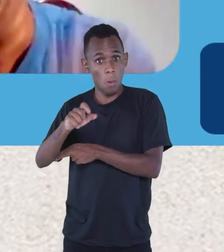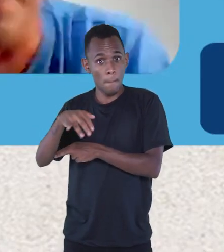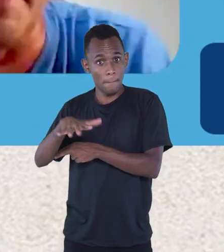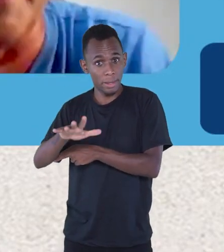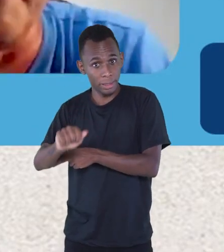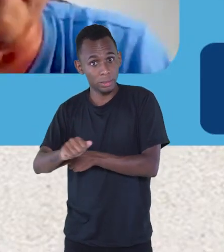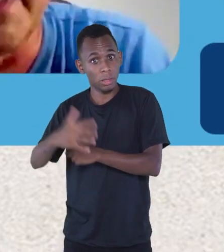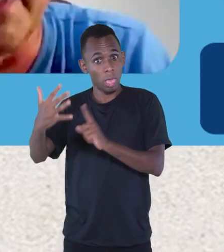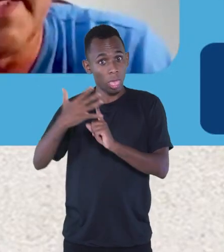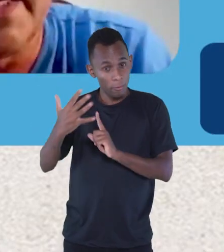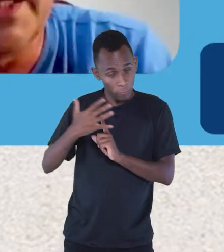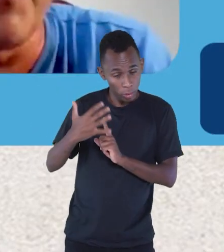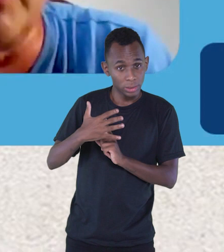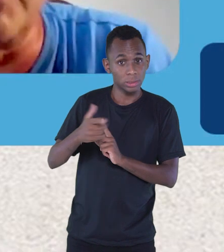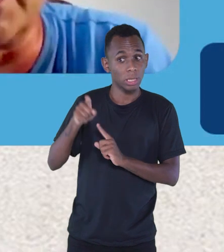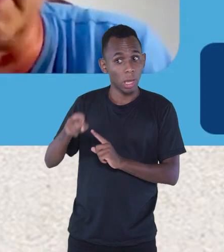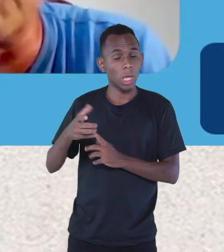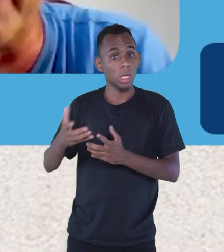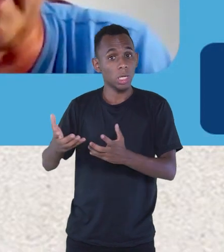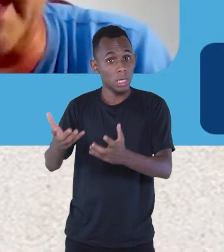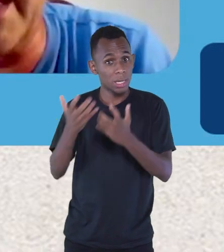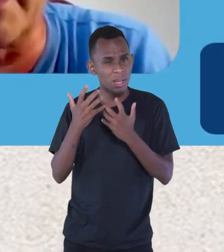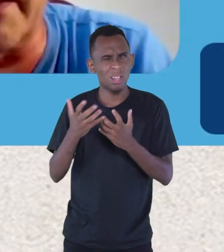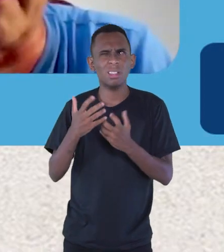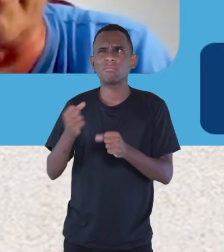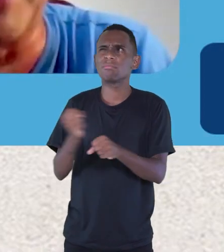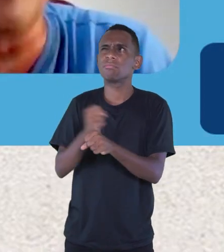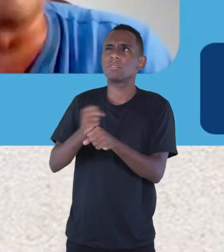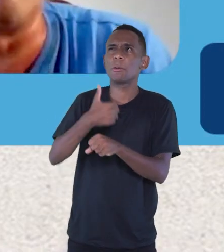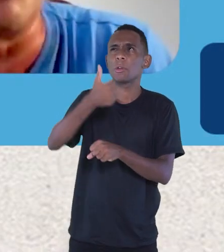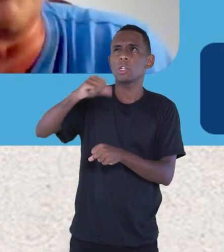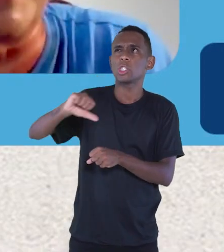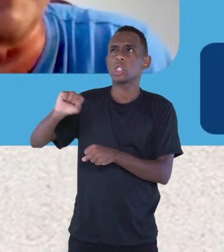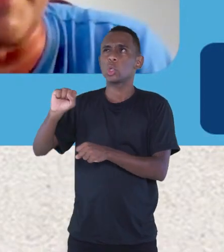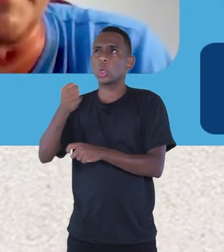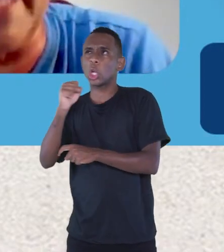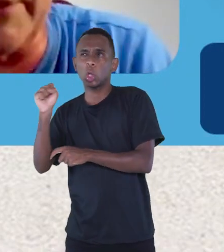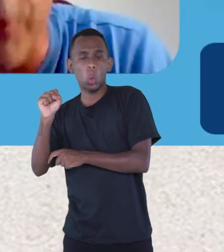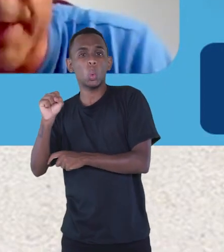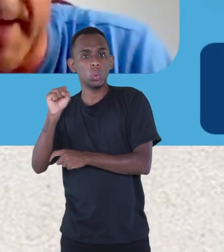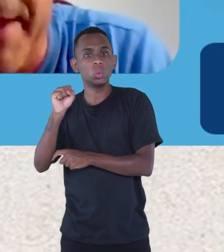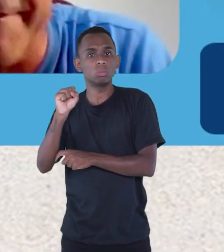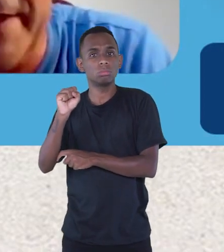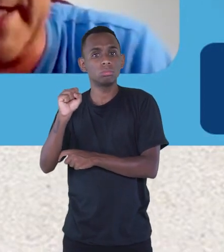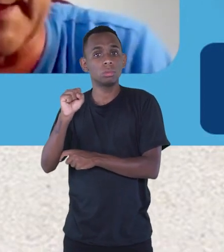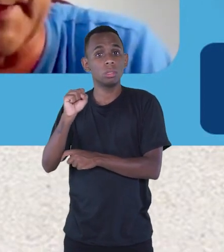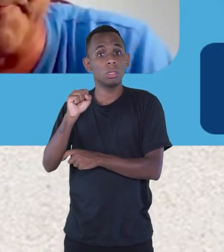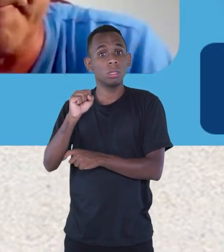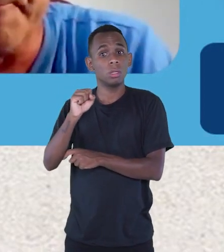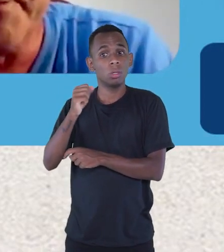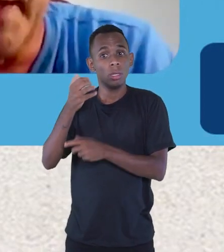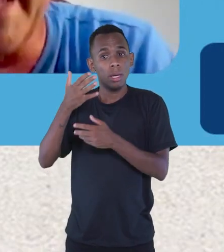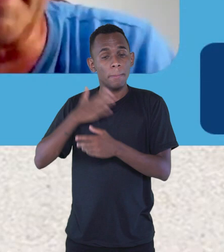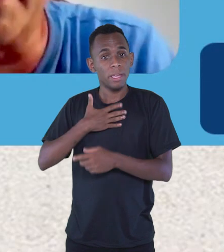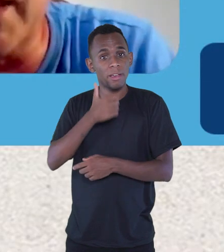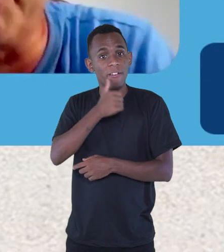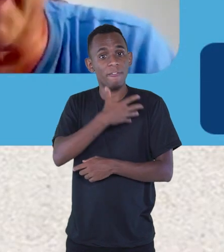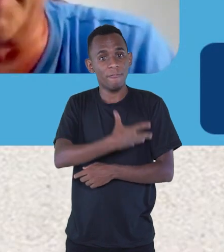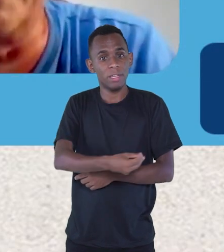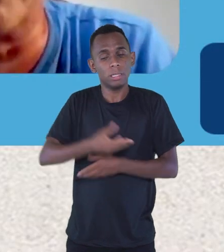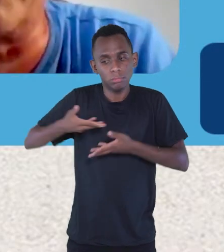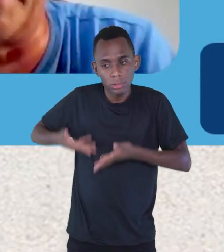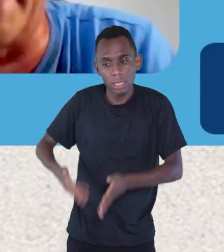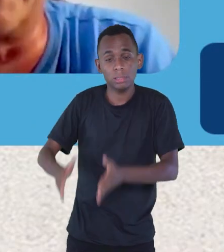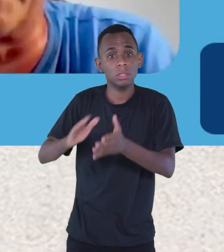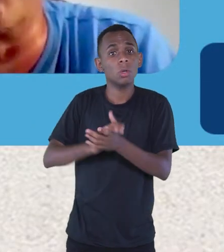do Márcio Almeida, ele queria. Isso foi nos anos 80, 88, para ser mais exato, foi o ano que a minha filha nasceu. Ele queria